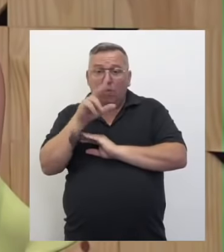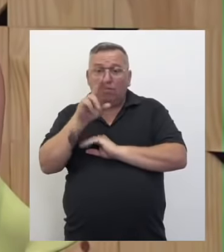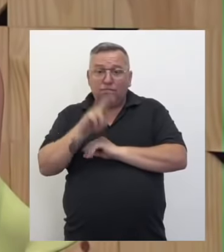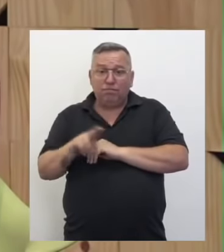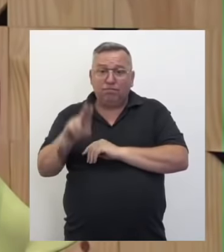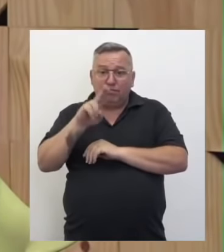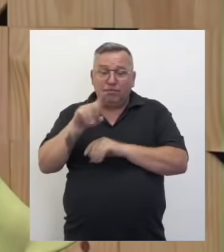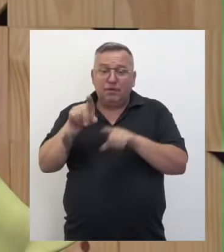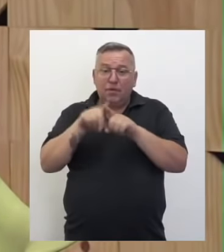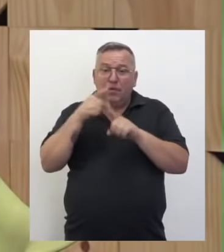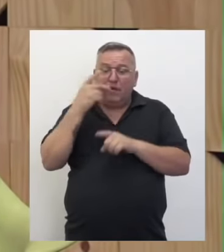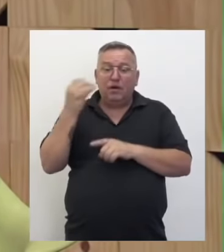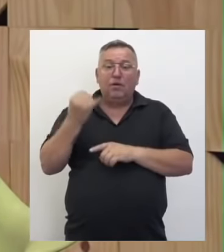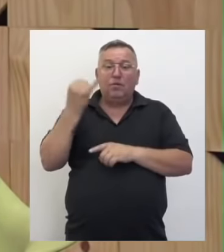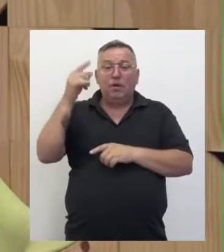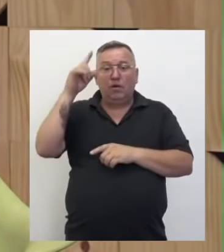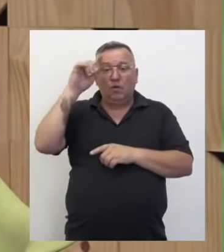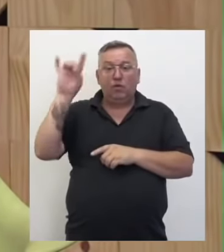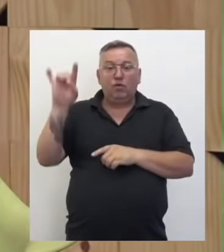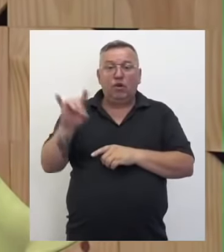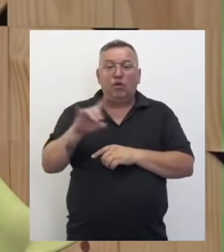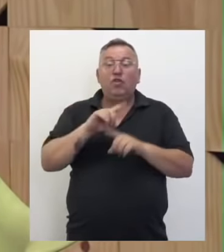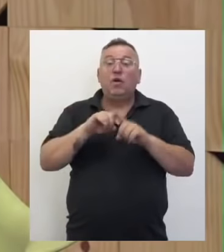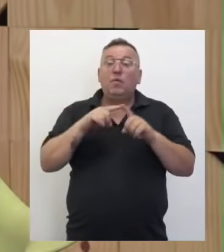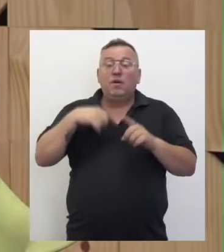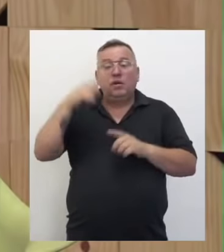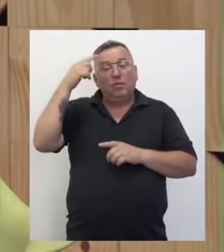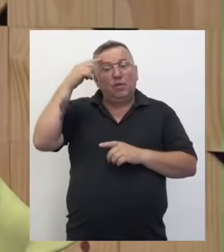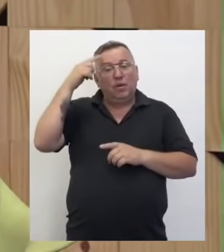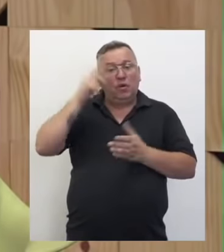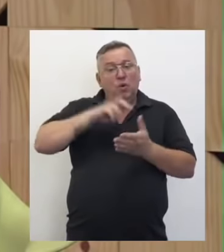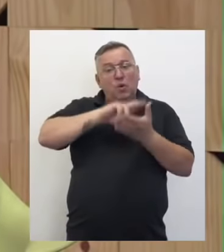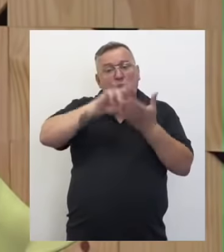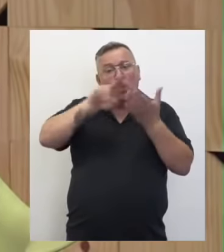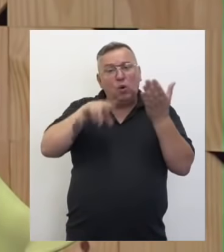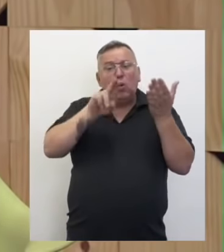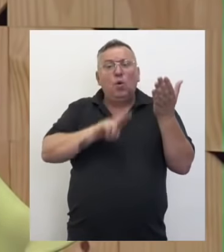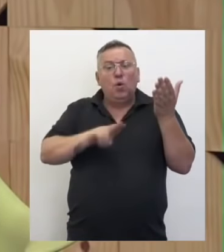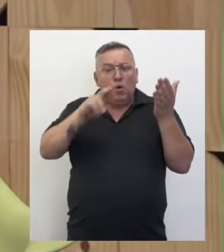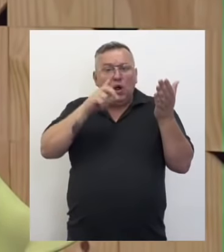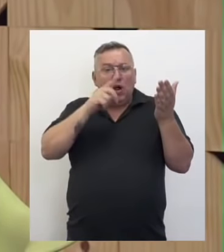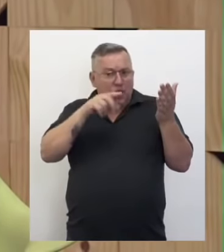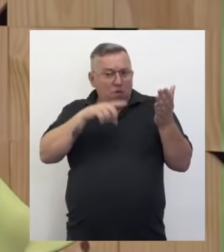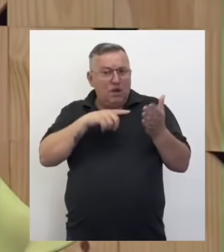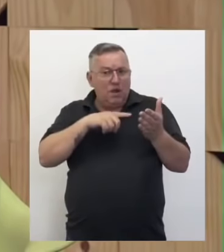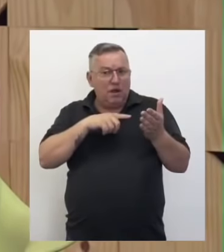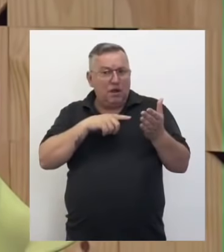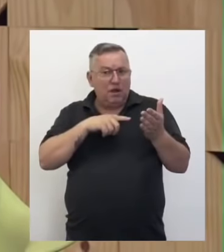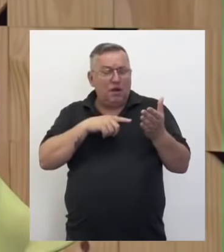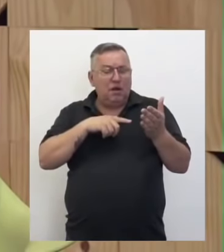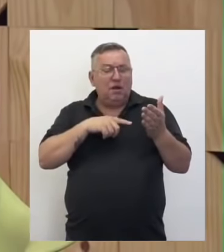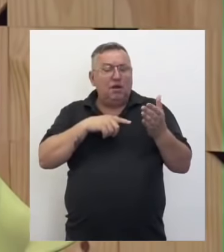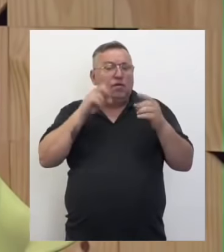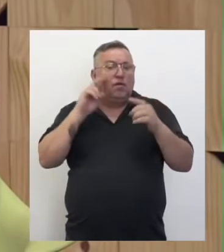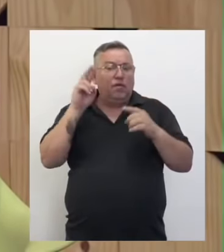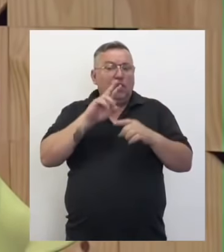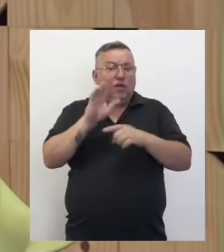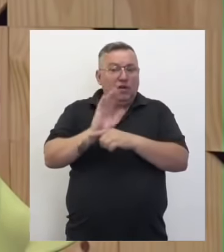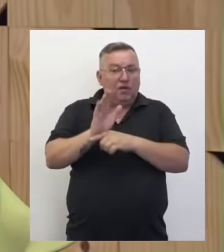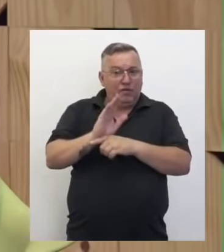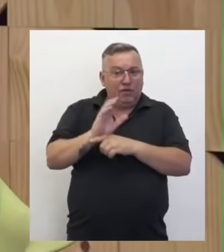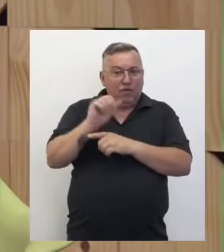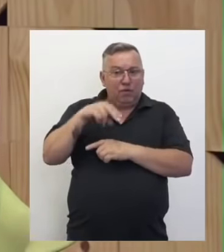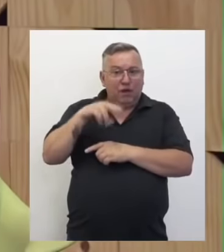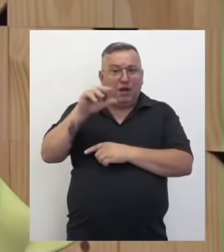sua importância no nosso dia a dia. Mas já parou para pensar nos diferentes usos que ela pode ter? Confira no vídeo produzido pela ANA,